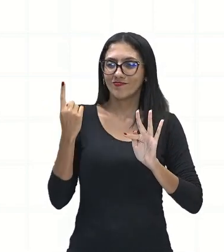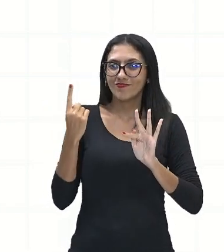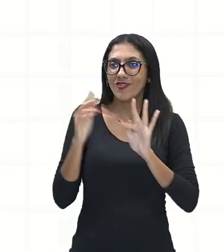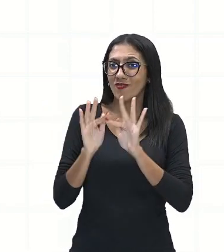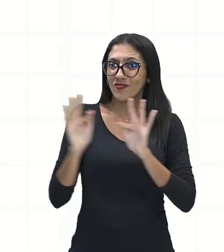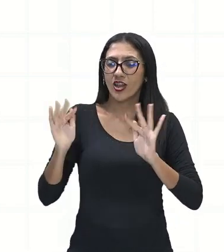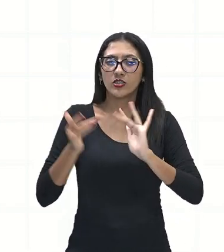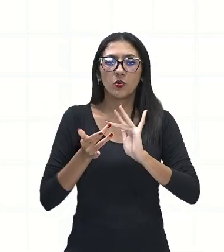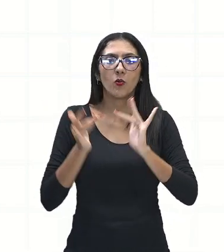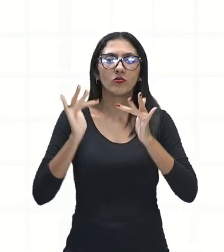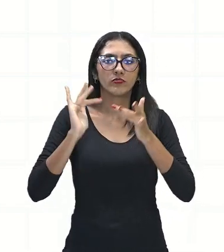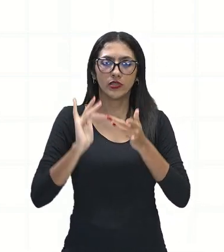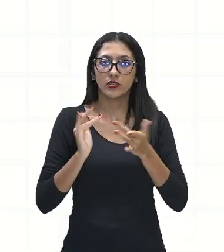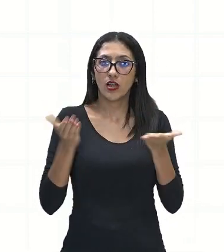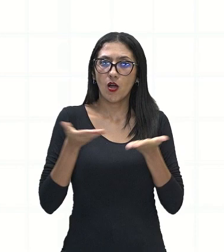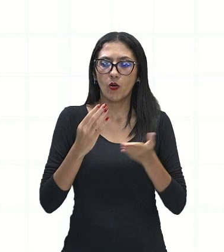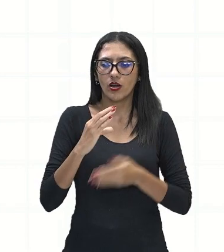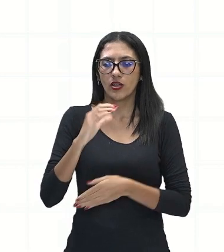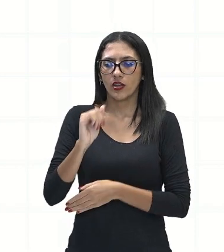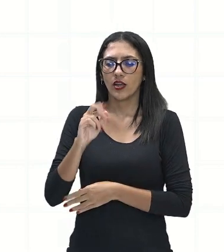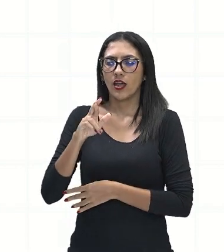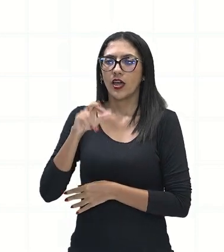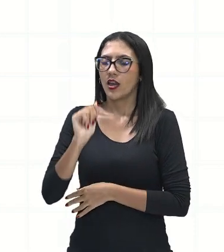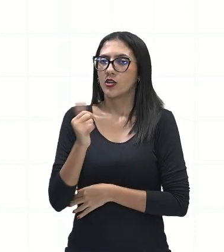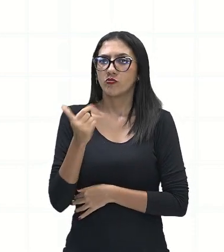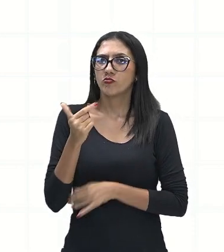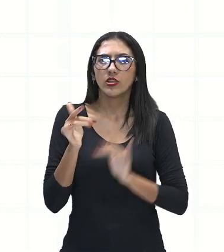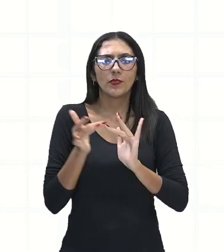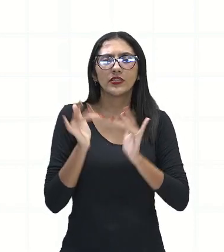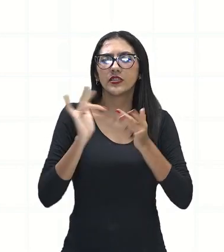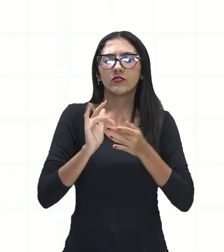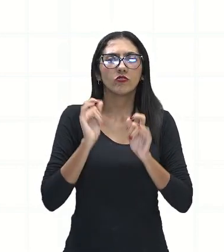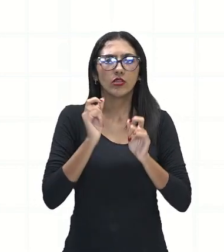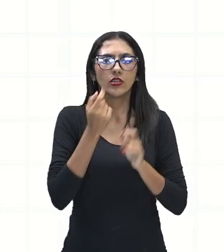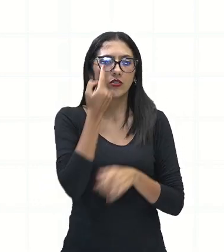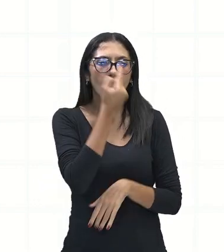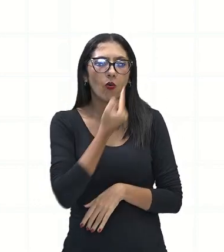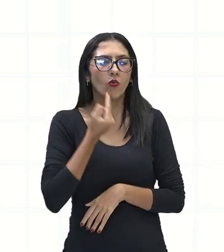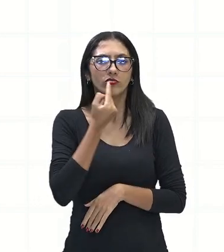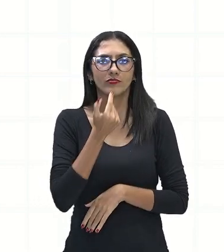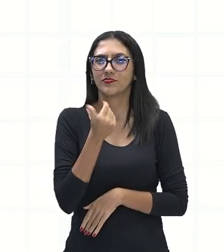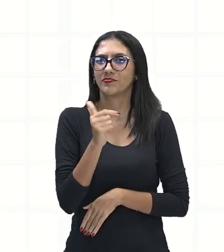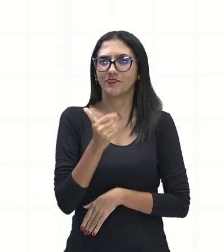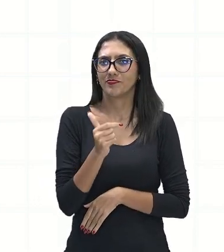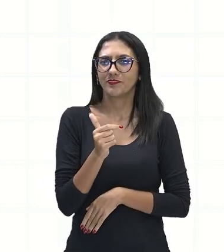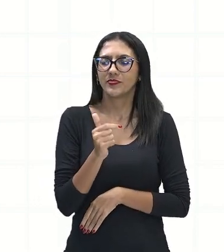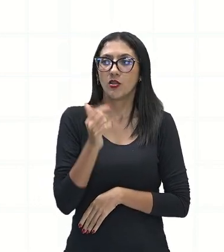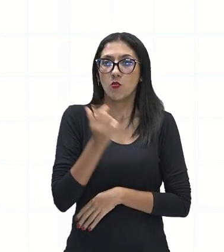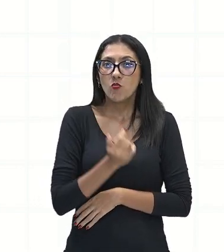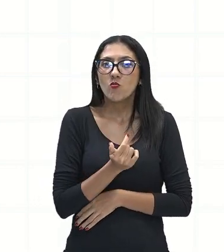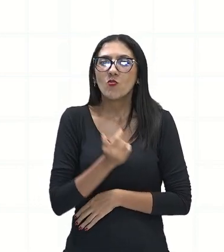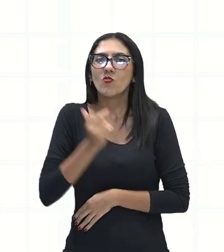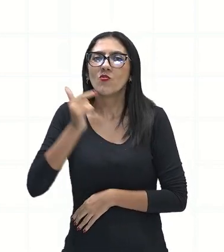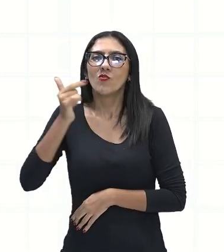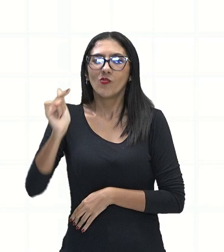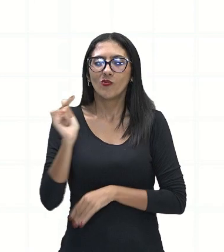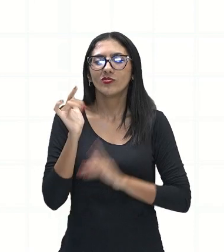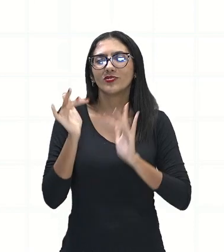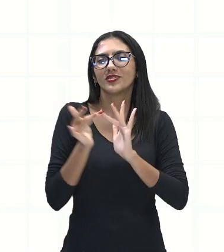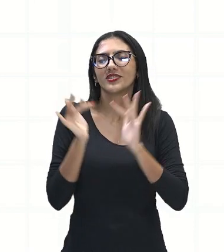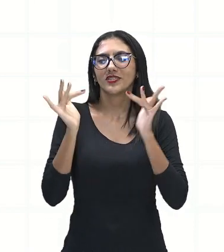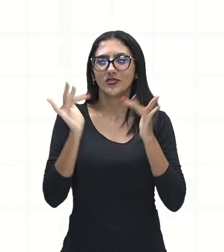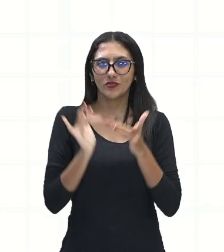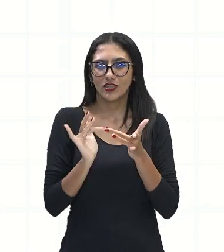não vai mais significar rosto e nem face, né? Ela já vai ter um outro sentido. Ela vai ganhar um outro